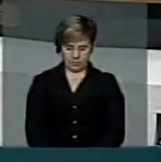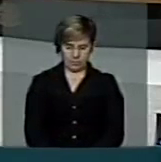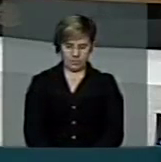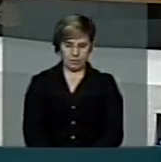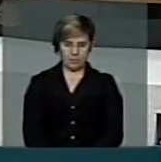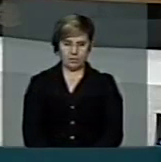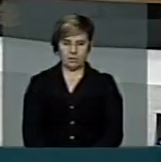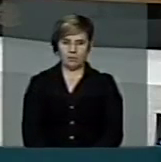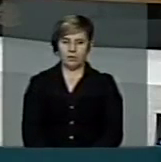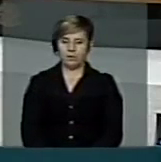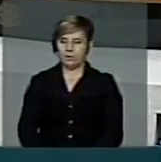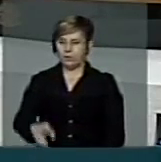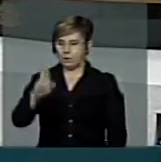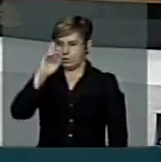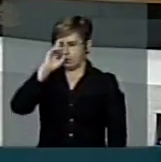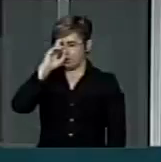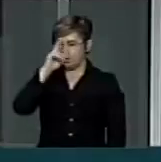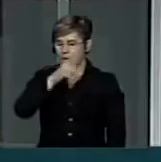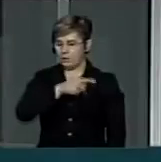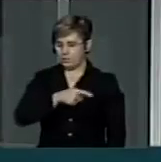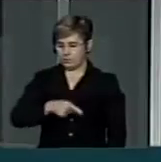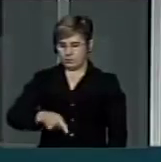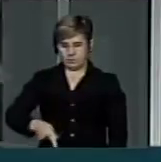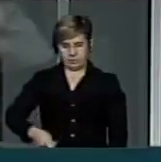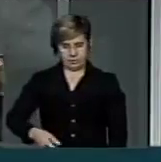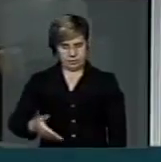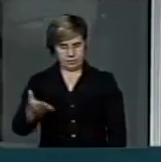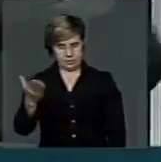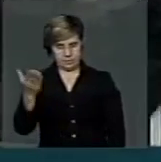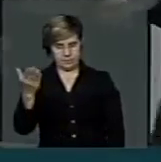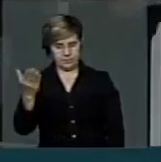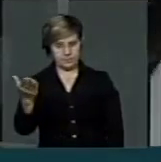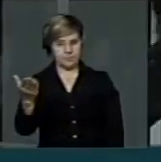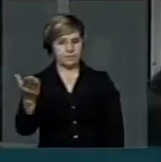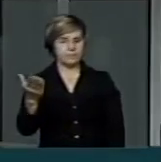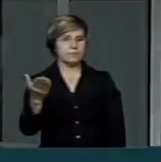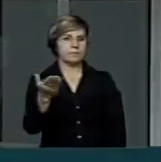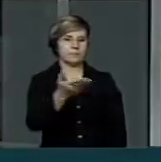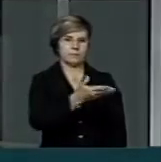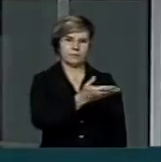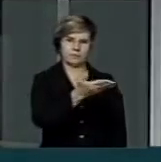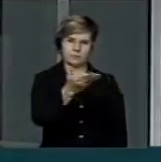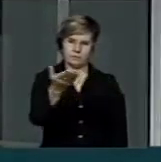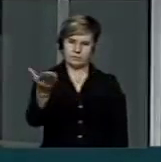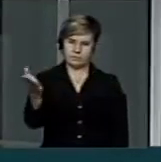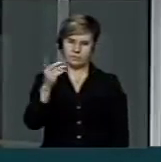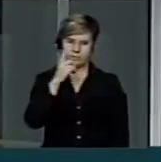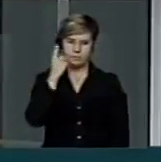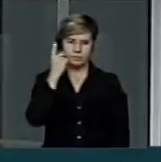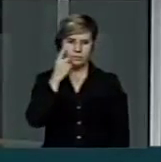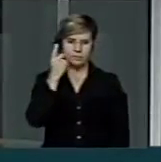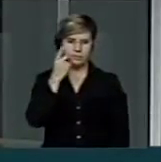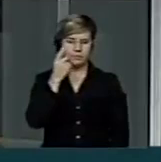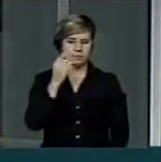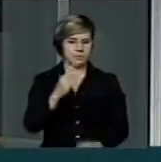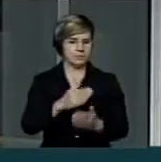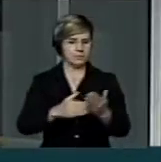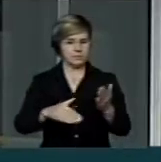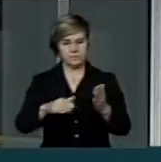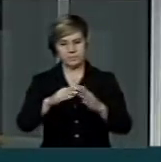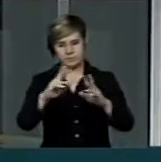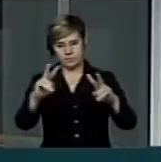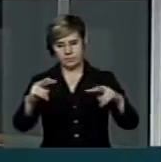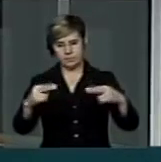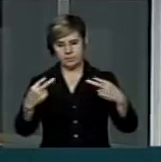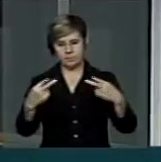Senhor Presidente, Senhora Presidente, Senhoras e Senhoras Deputadas, também